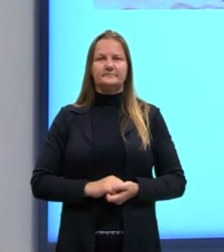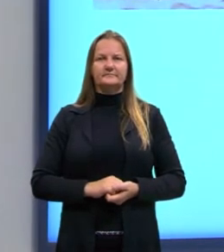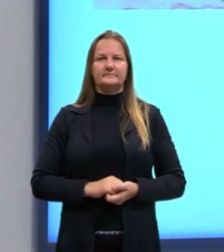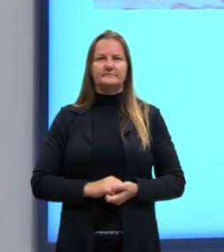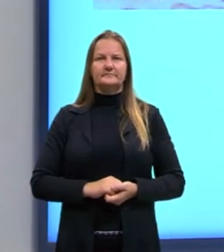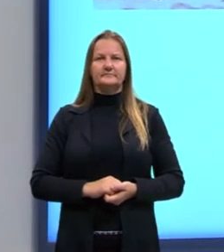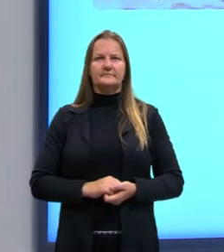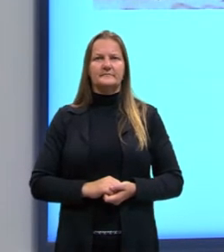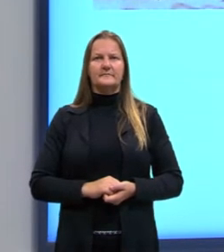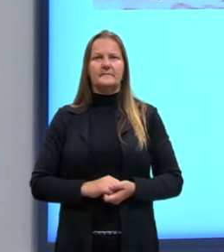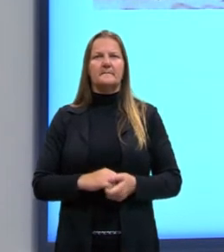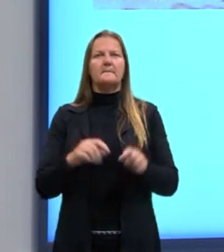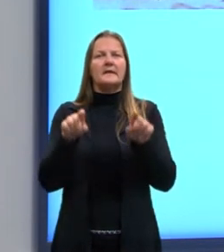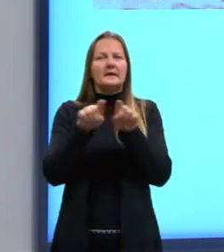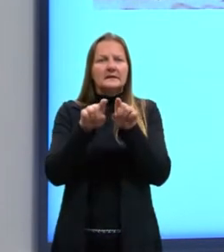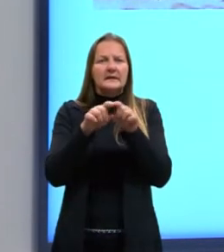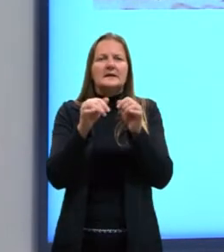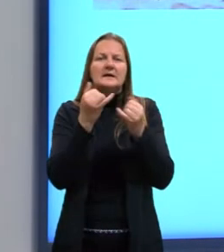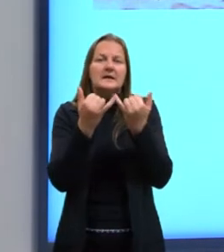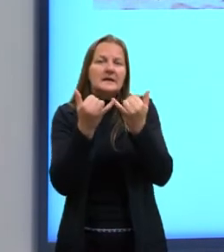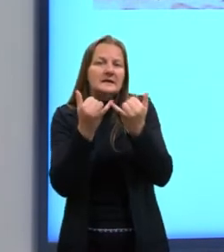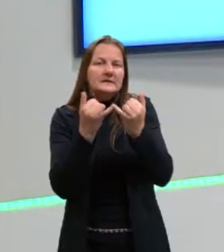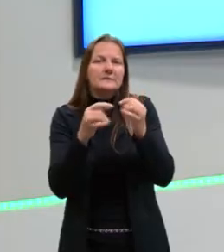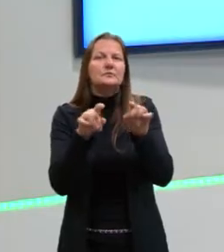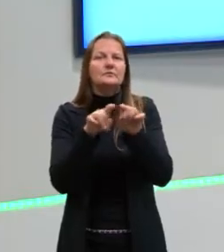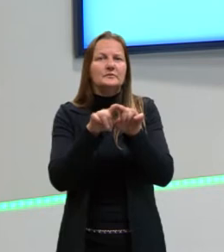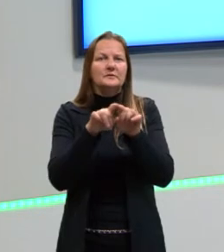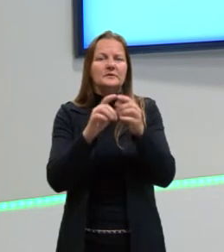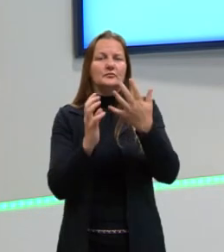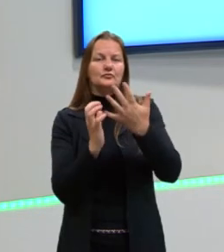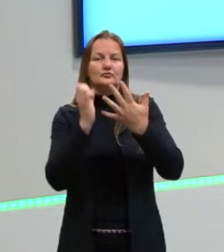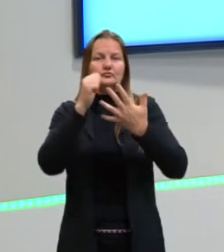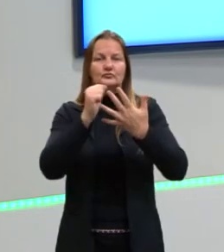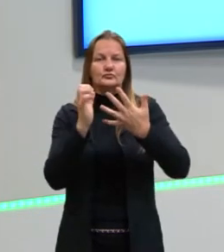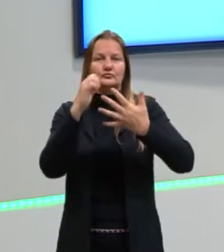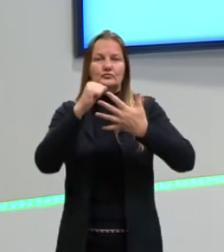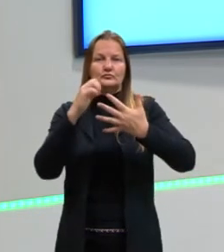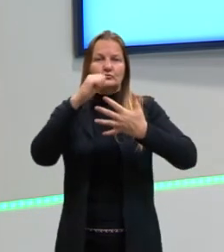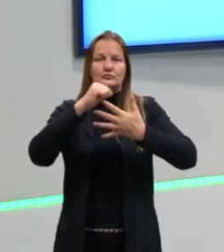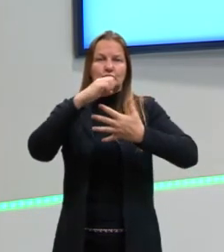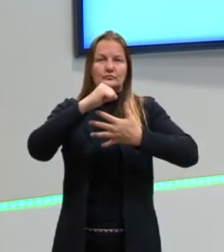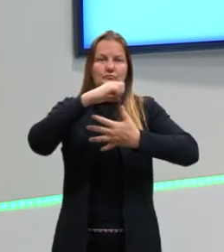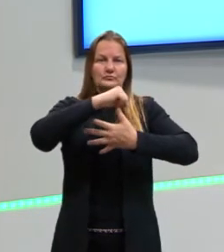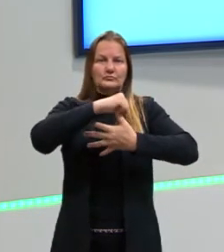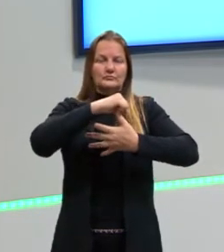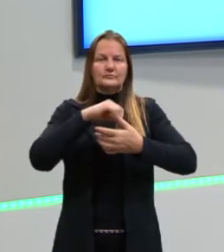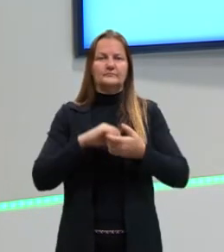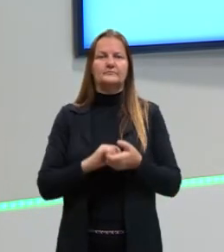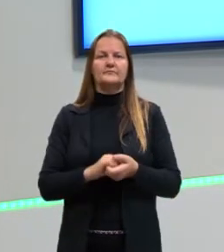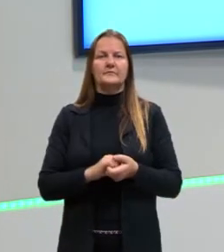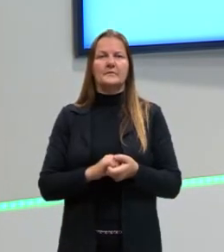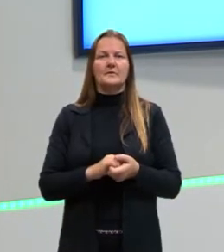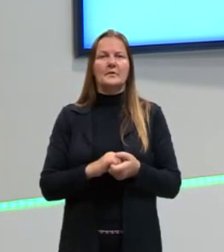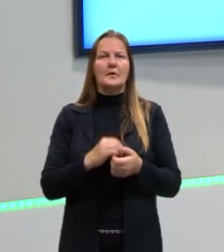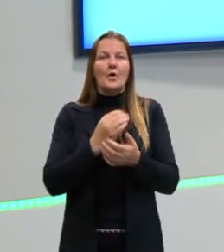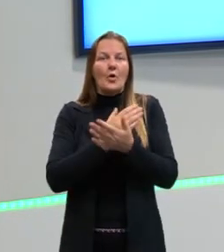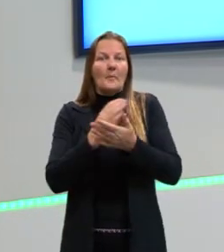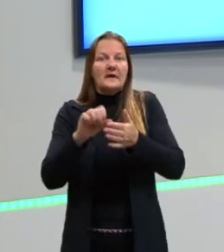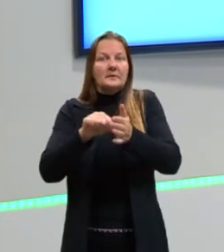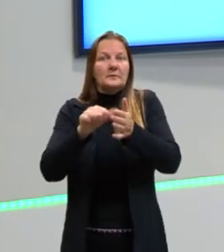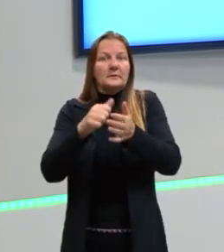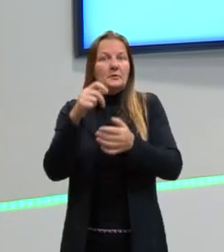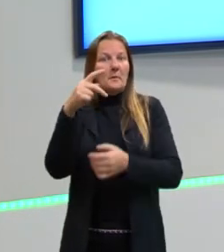Então, aqui nós temos outro exemplo, então, de cadeia alimentar, né? Que começa, então, com um produtor, um ser